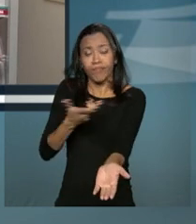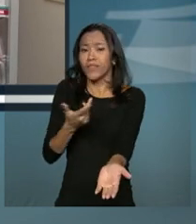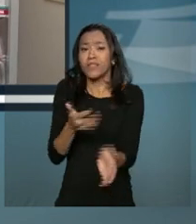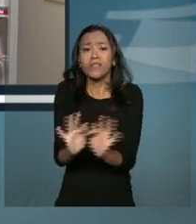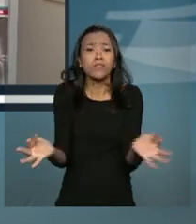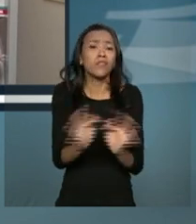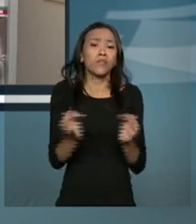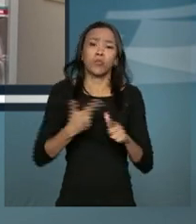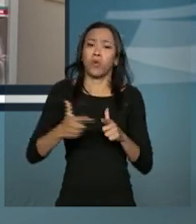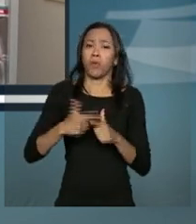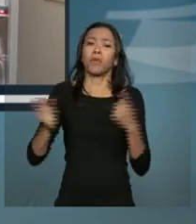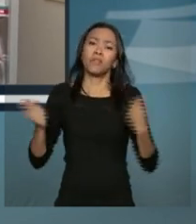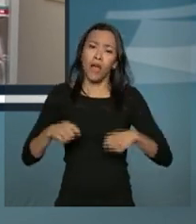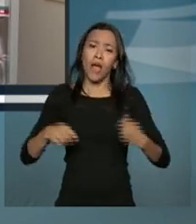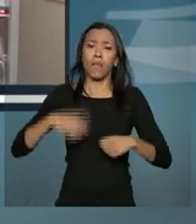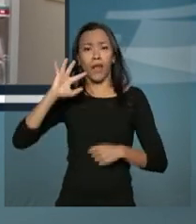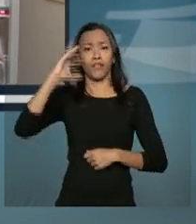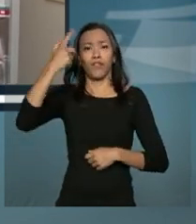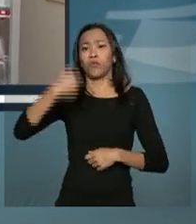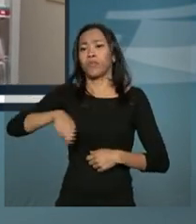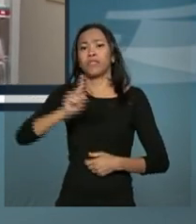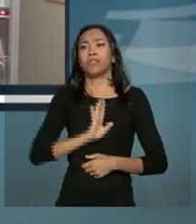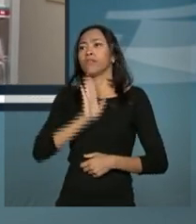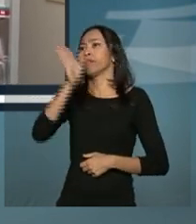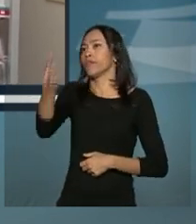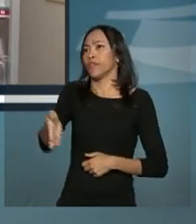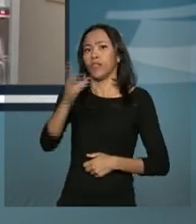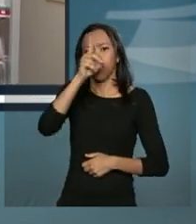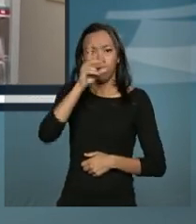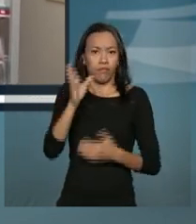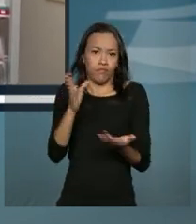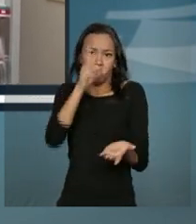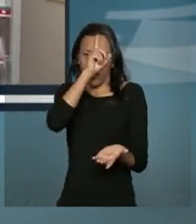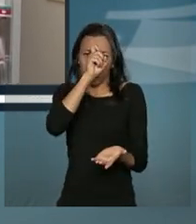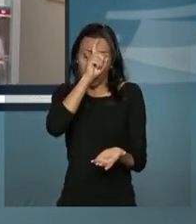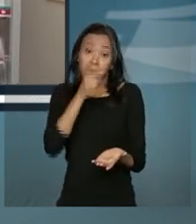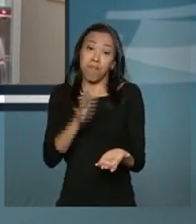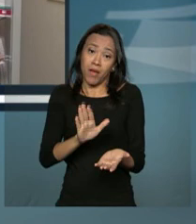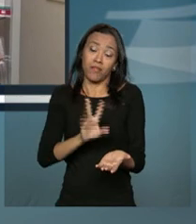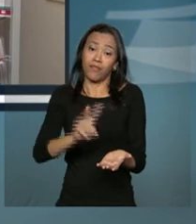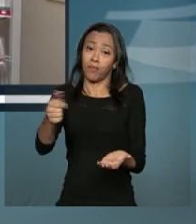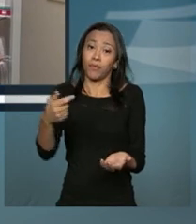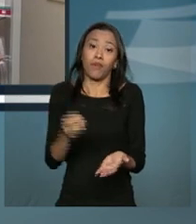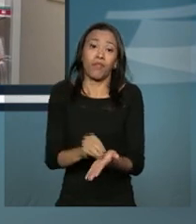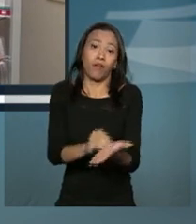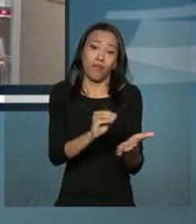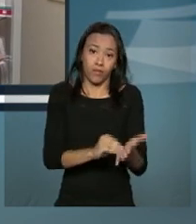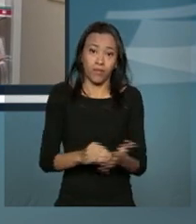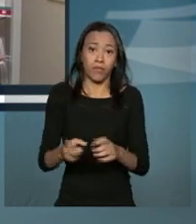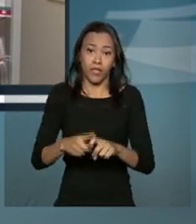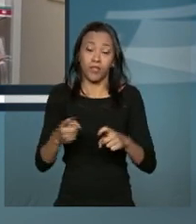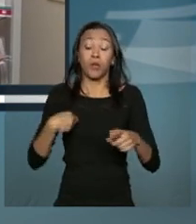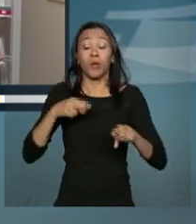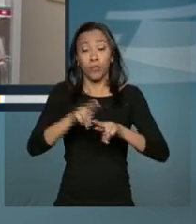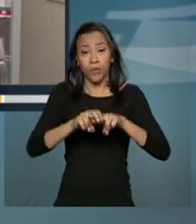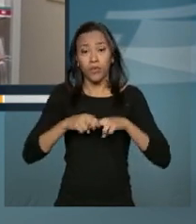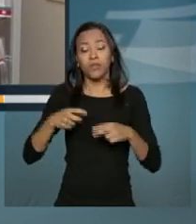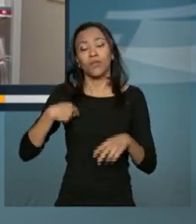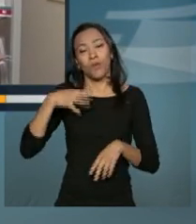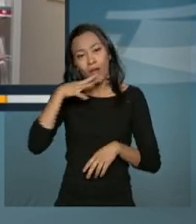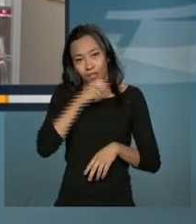e que muitas vezes tem que ir para o hospital por falta de médico nas periferias. Por isso que eu estou achando muito